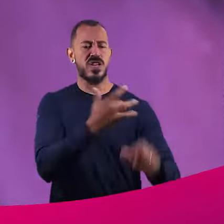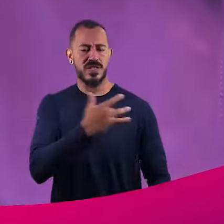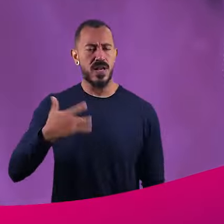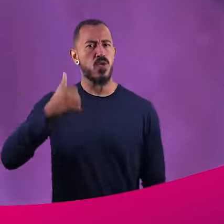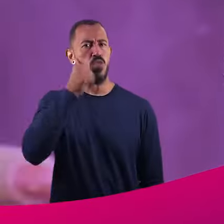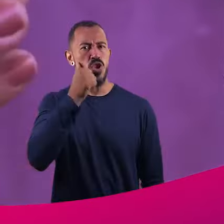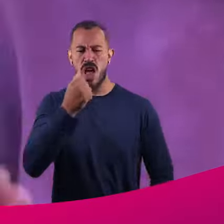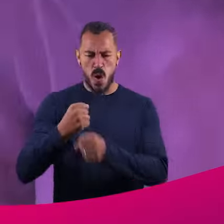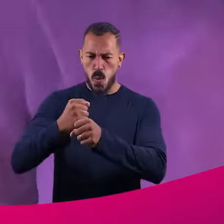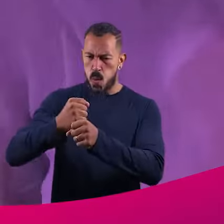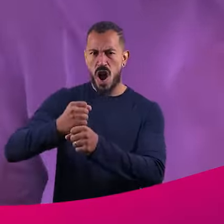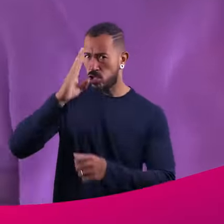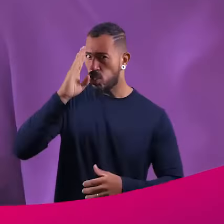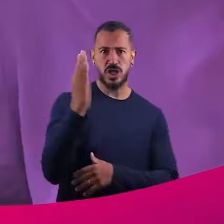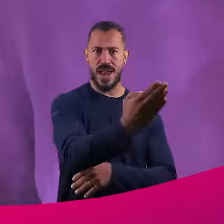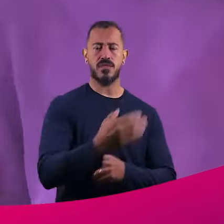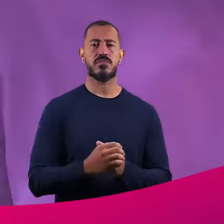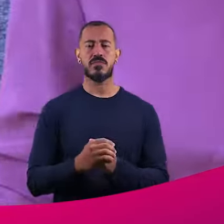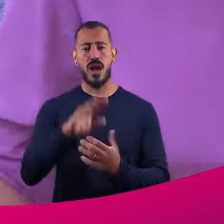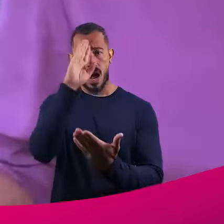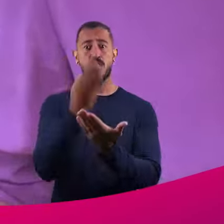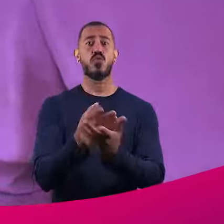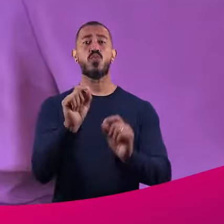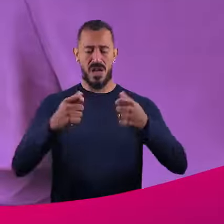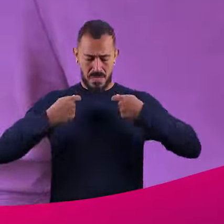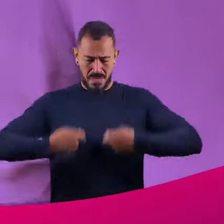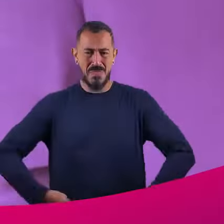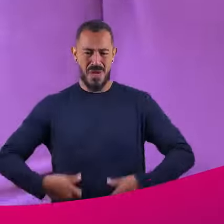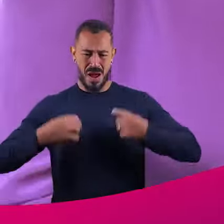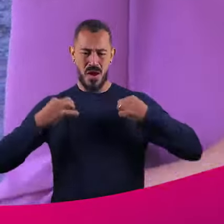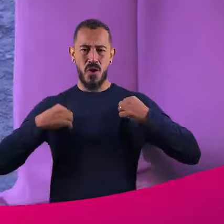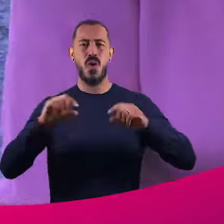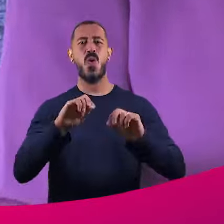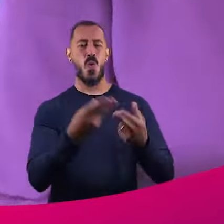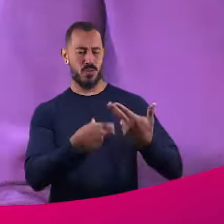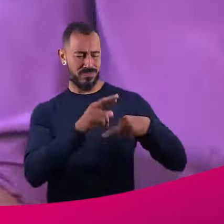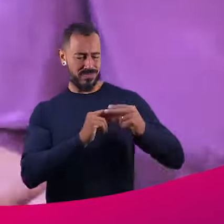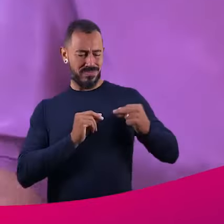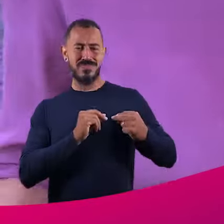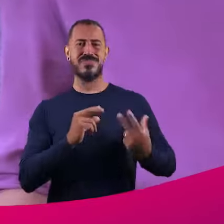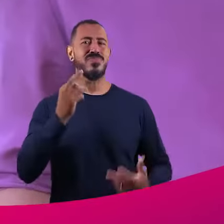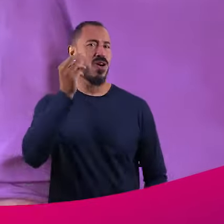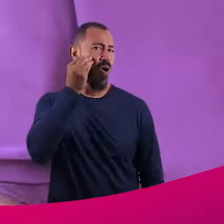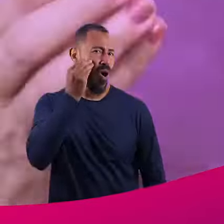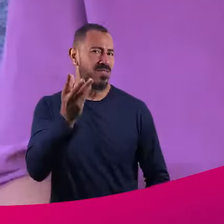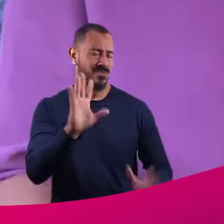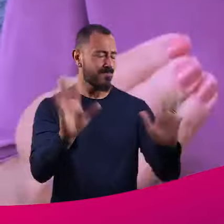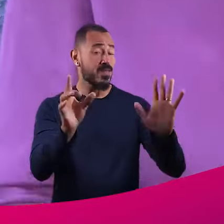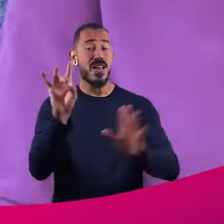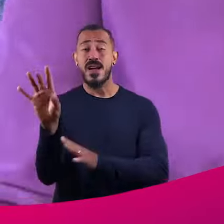especializado na saúde da mulher o ano inteiro. Acreditamos que, mais que usar uma blusa ou um lacinho cor de rosa,